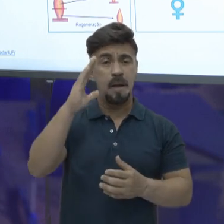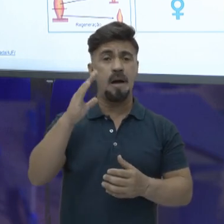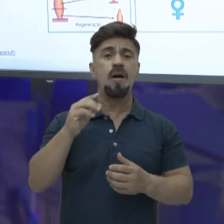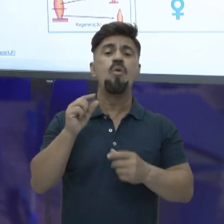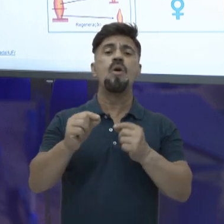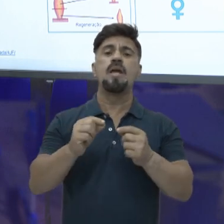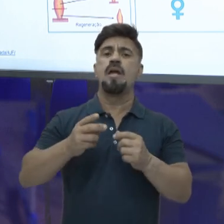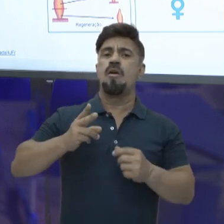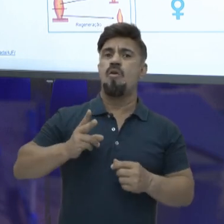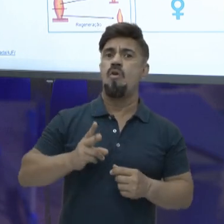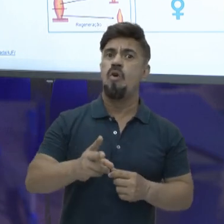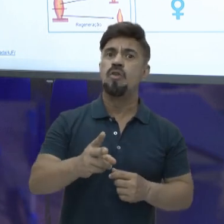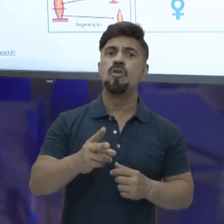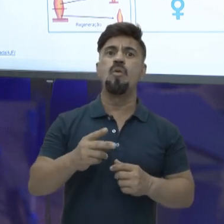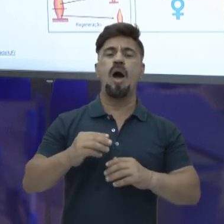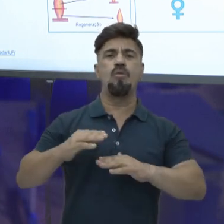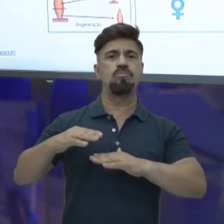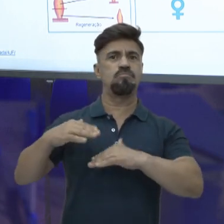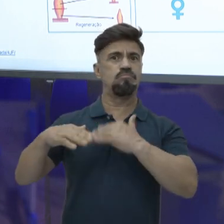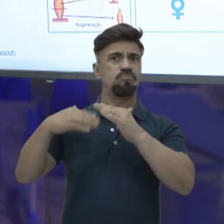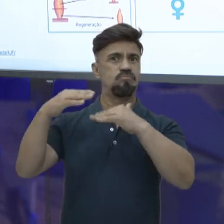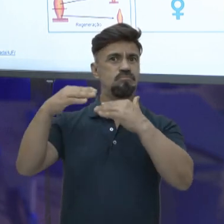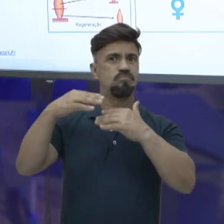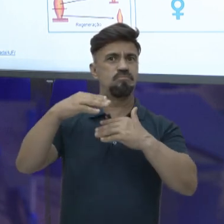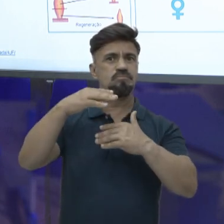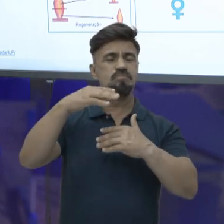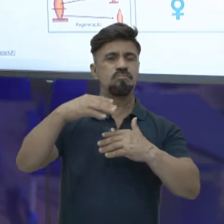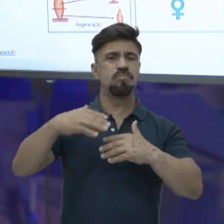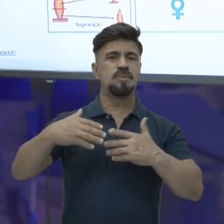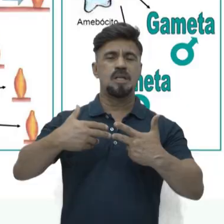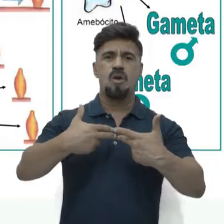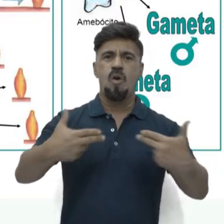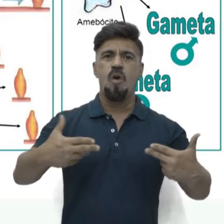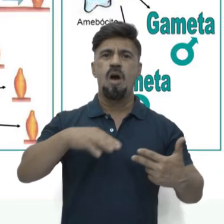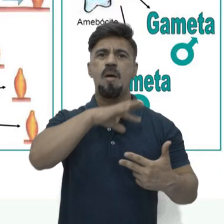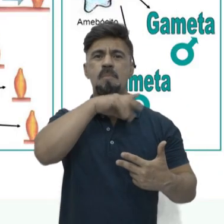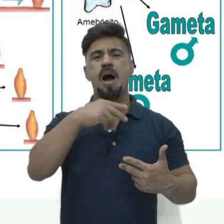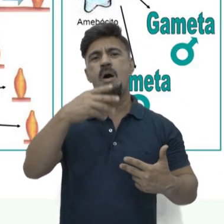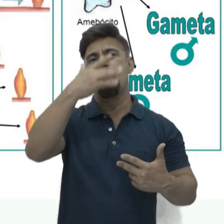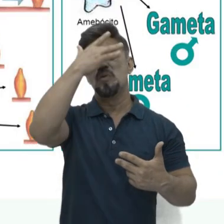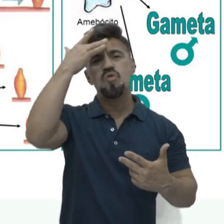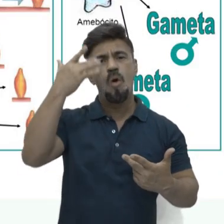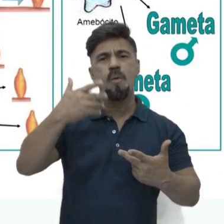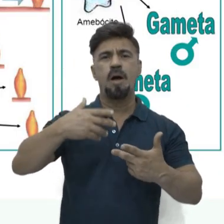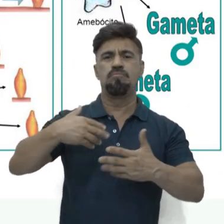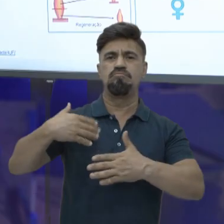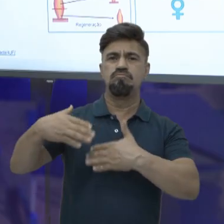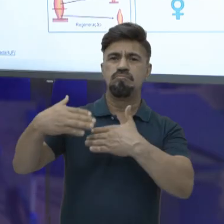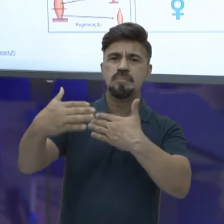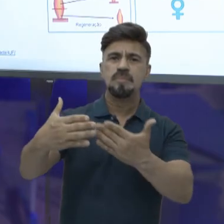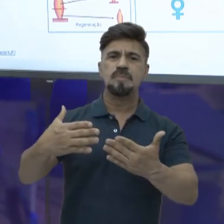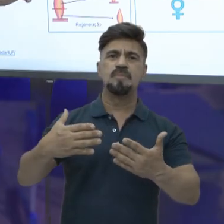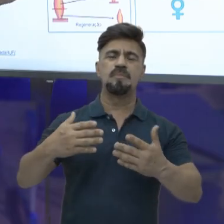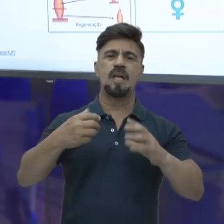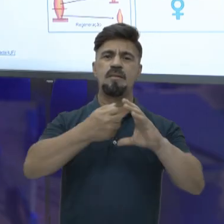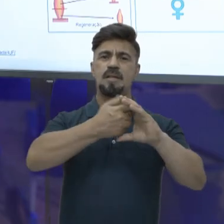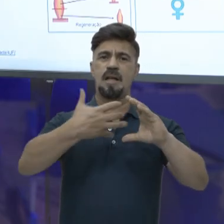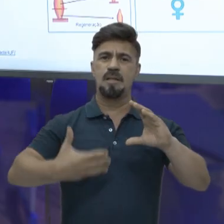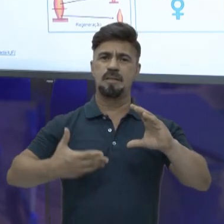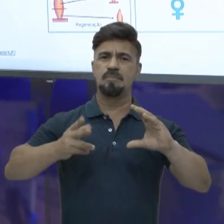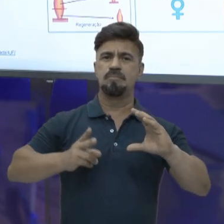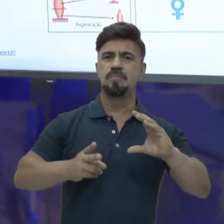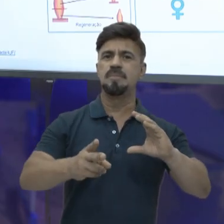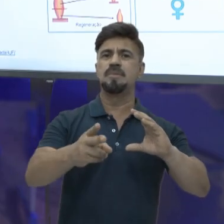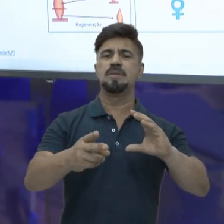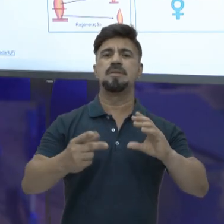a gente continuar com o desenvolvimento da espécie no planeta e perpetuar as nossas características. Na reprodução